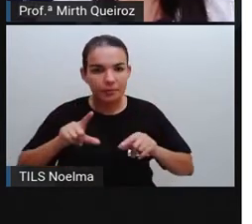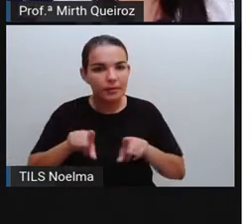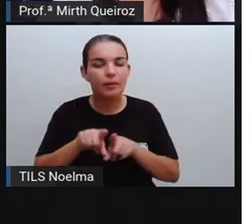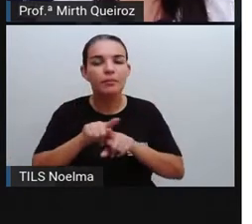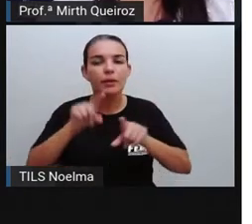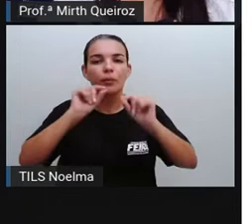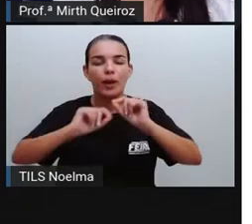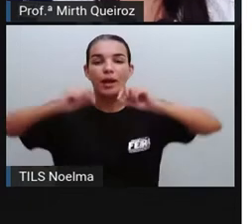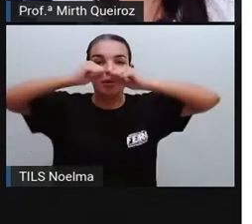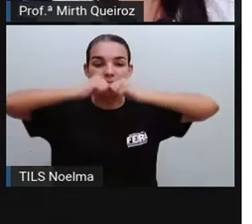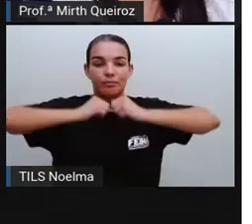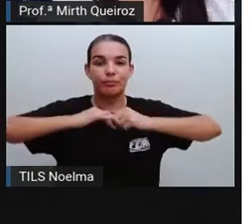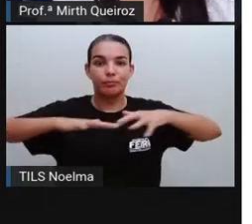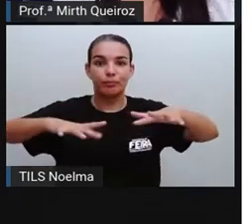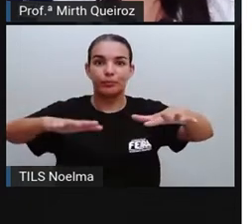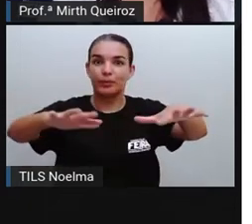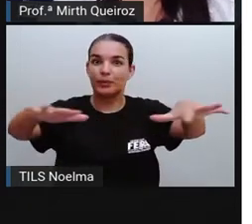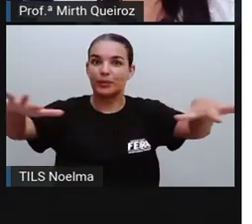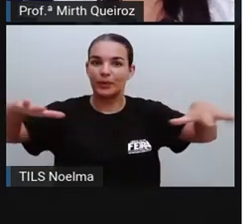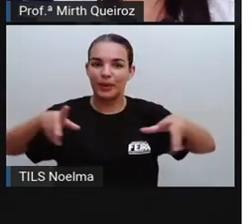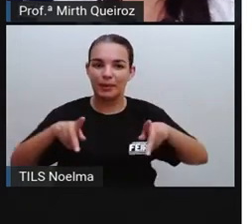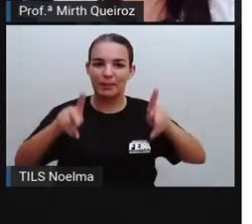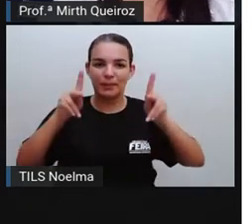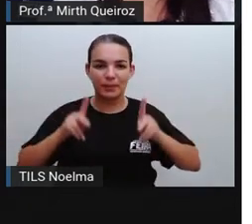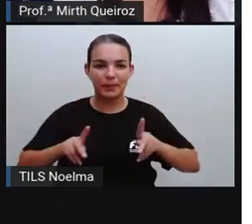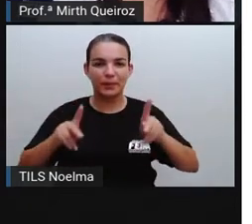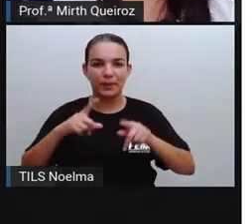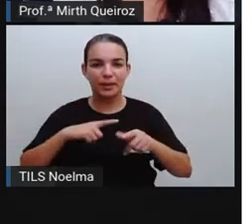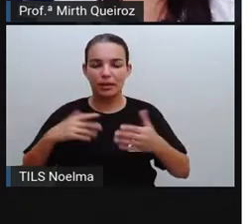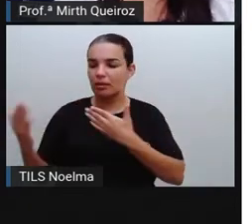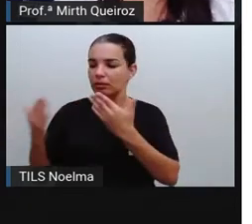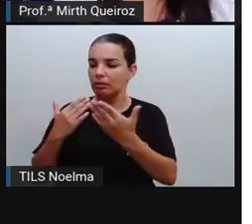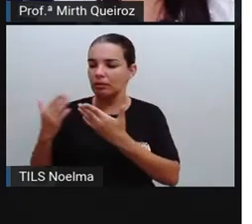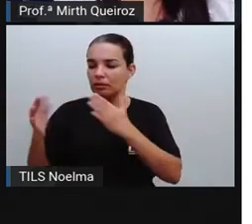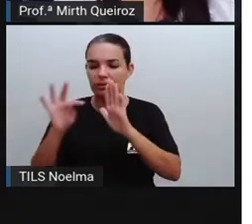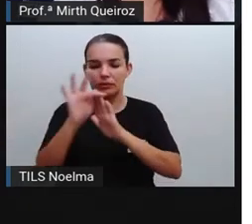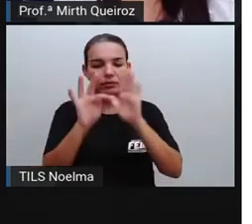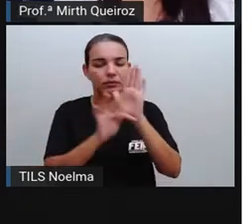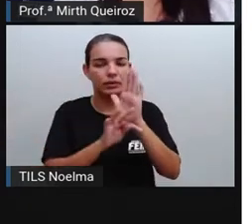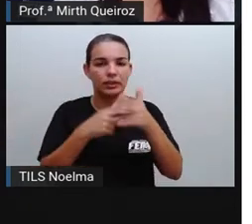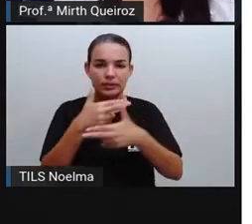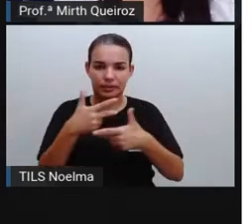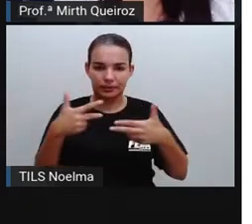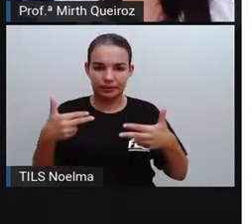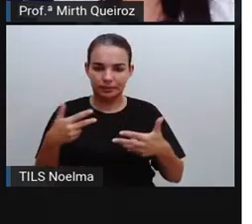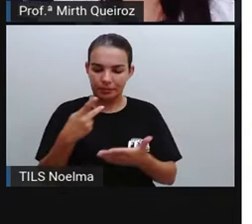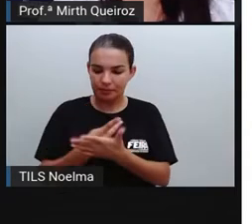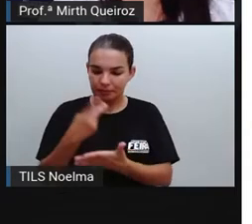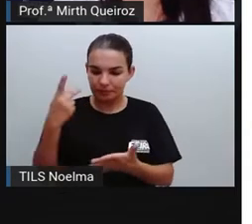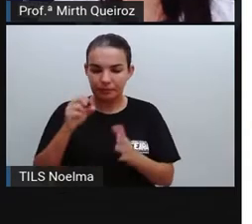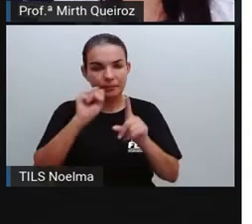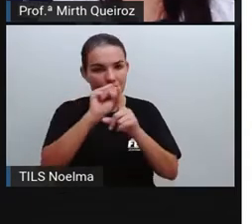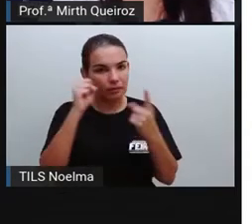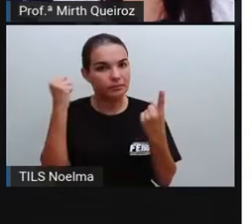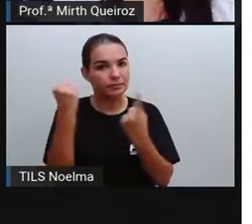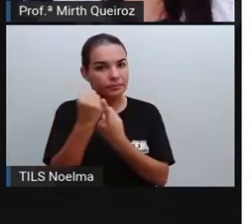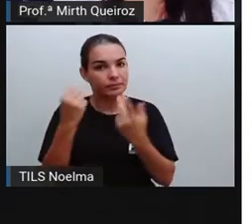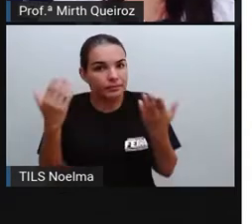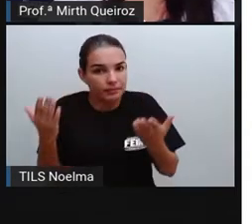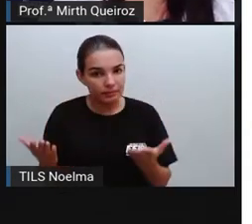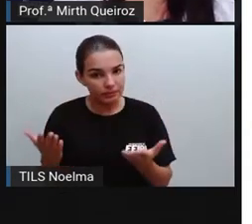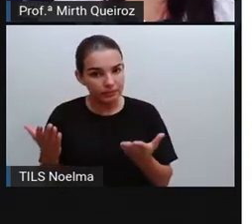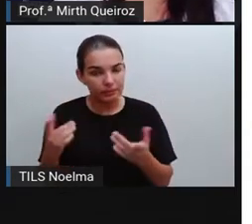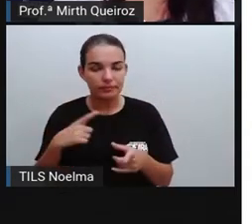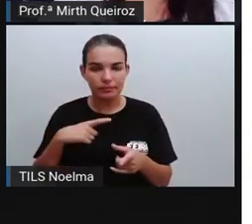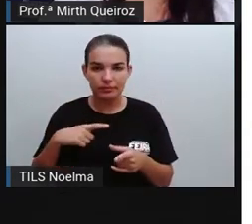comparação entre o seu teor narrativo e os fatos ocorridos na sociedade. Então, vejam só, as lendas,